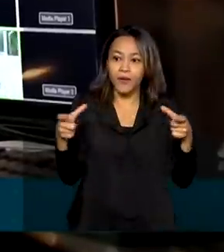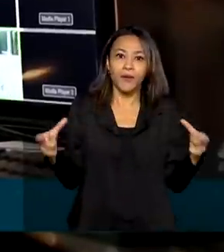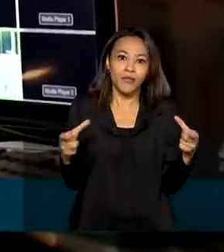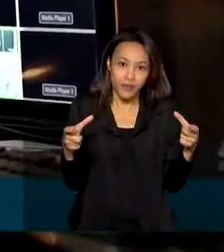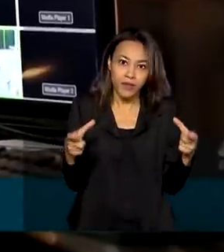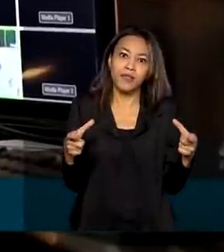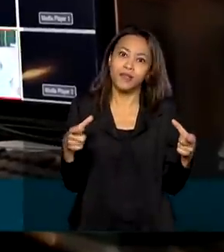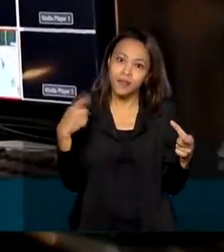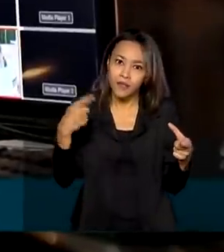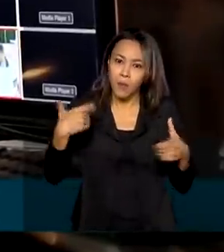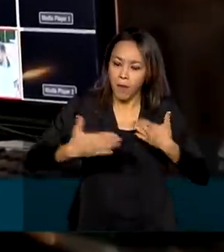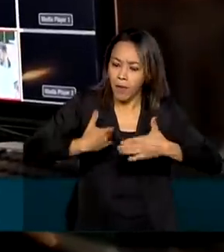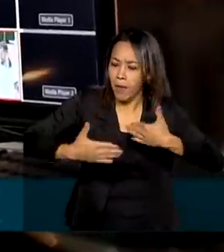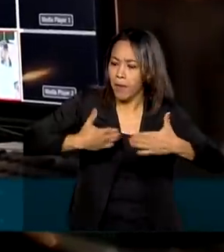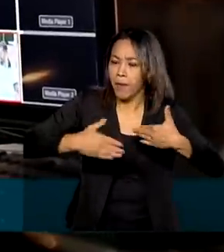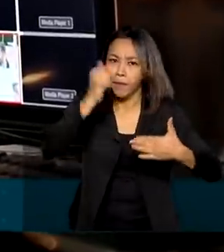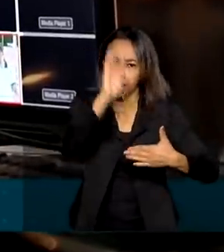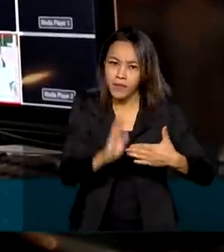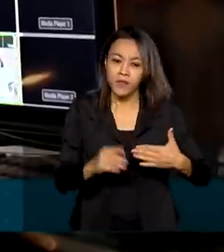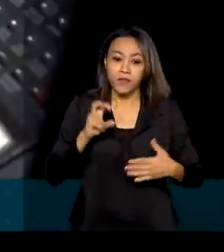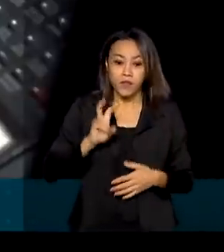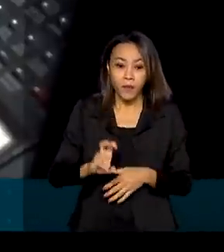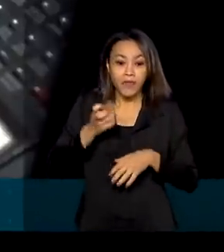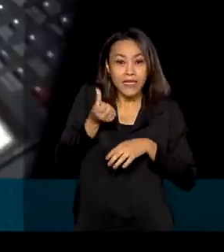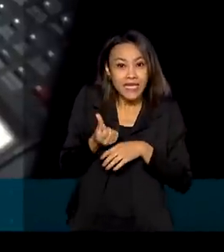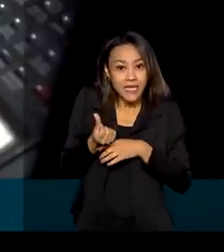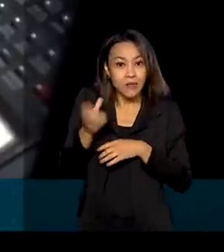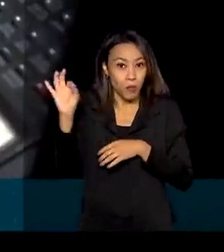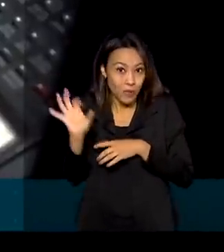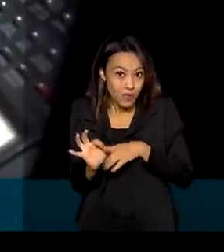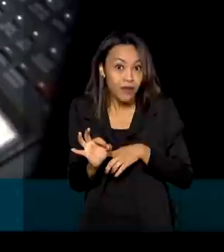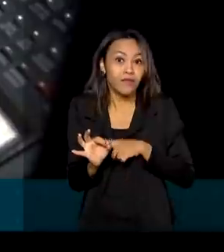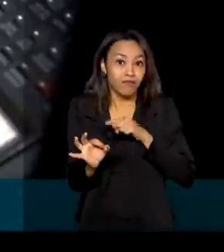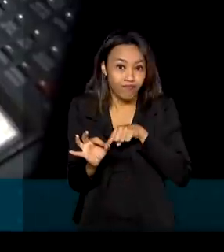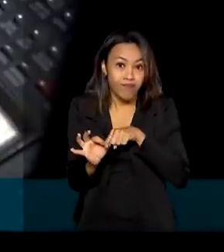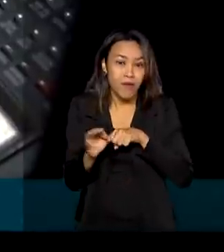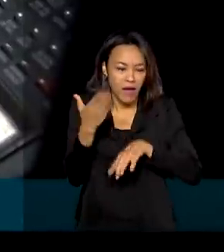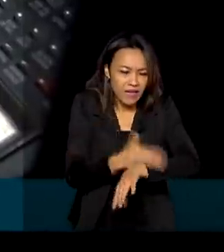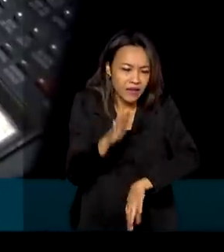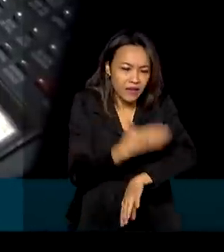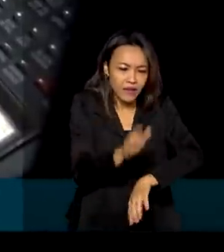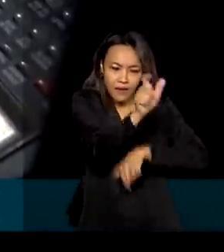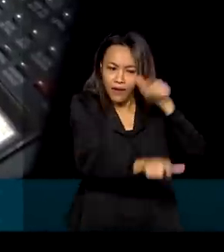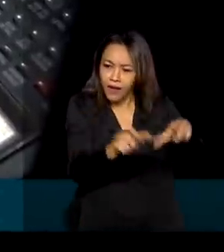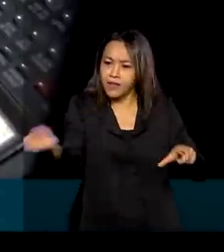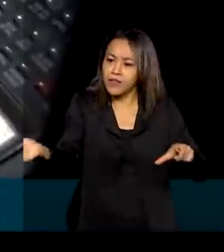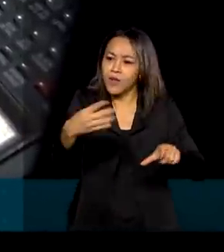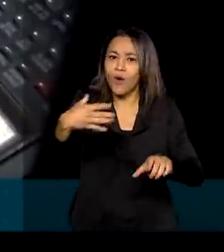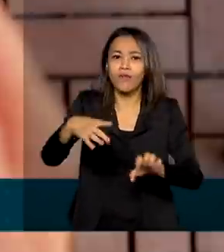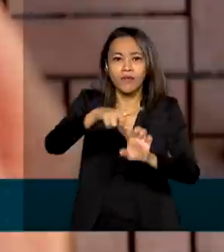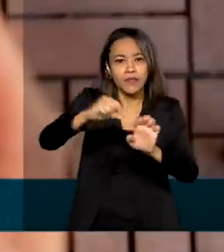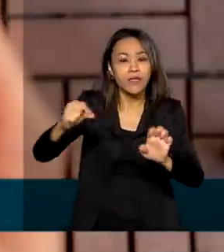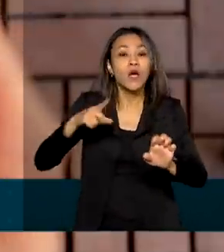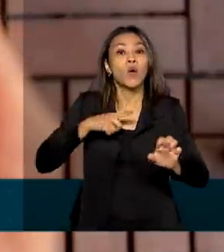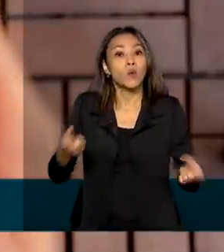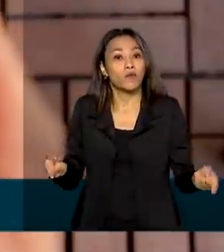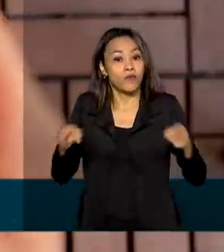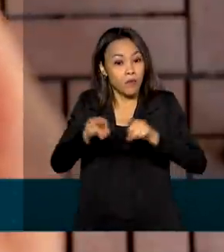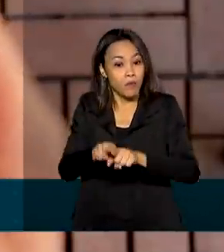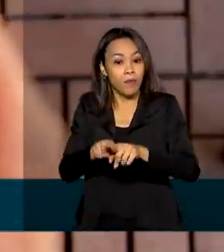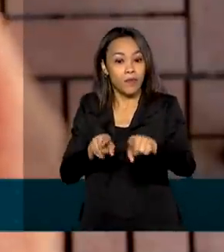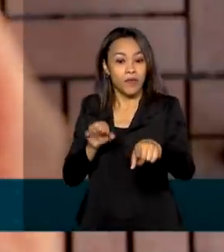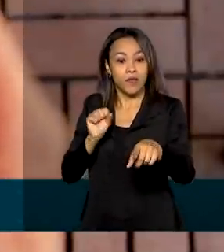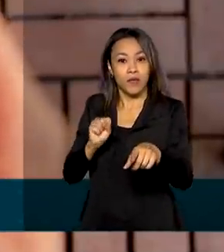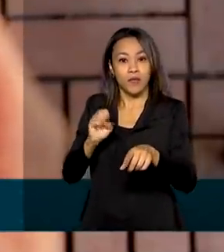ativos no país, 56%. Para capacitar esses novos empresários, o Sebrae fez uma parceria com o